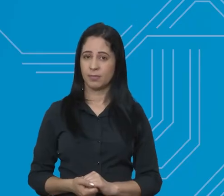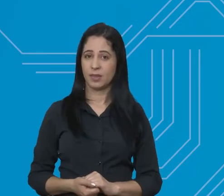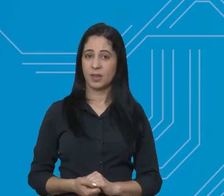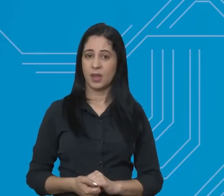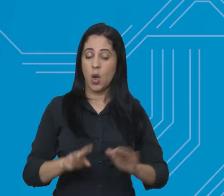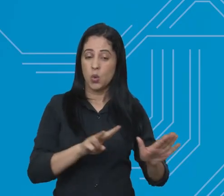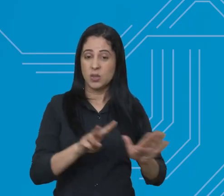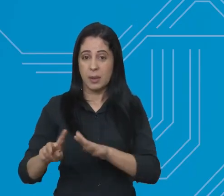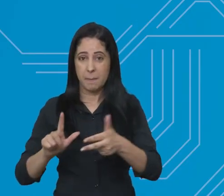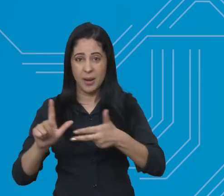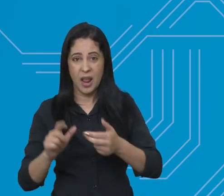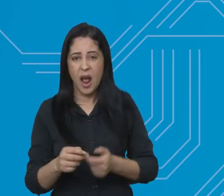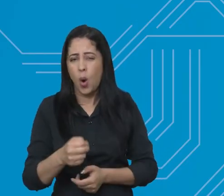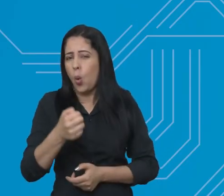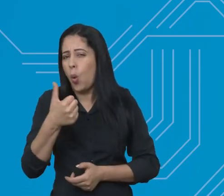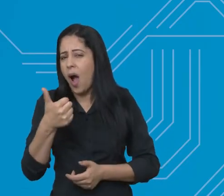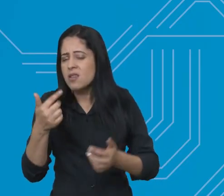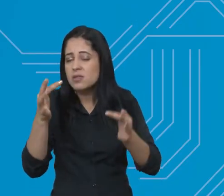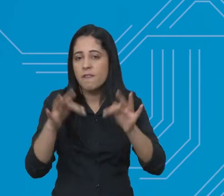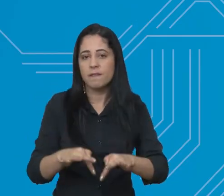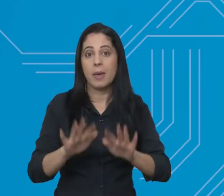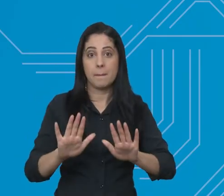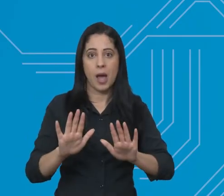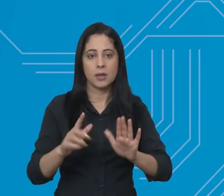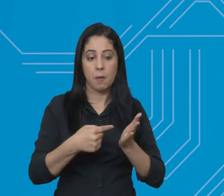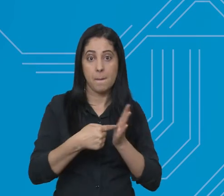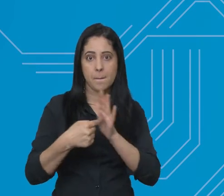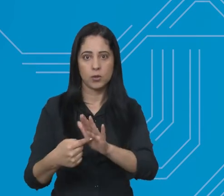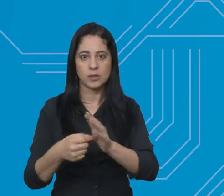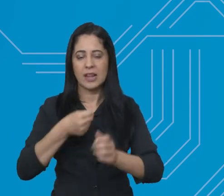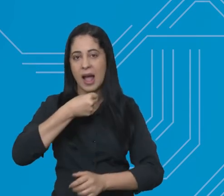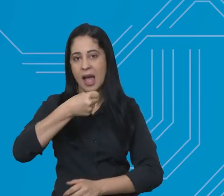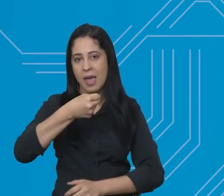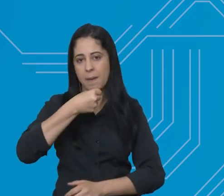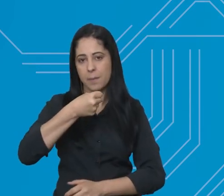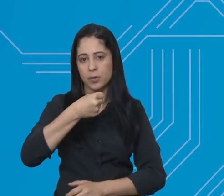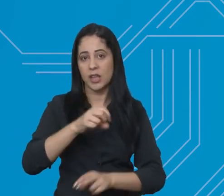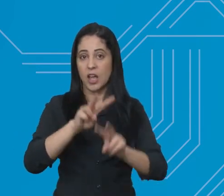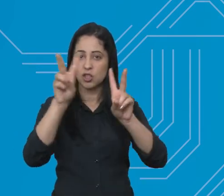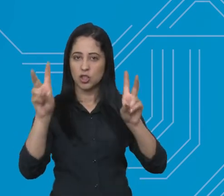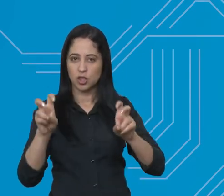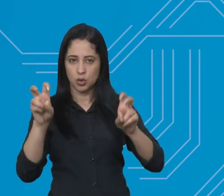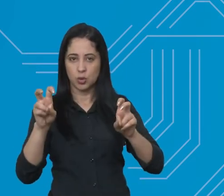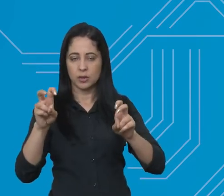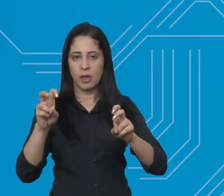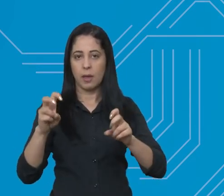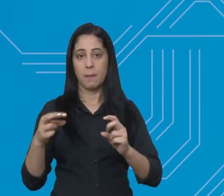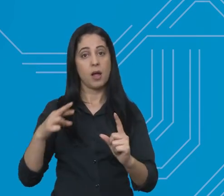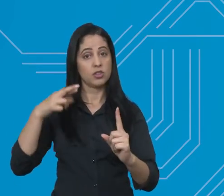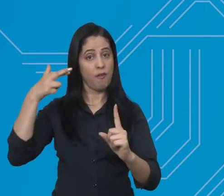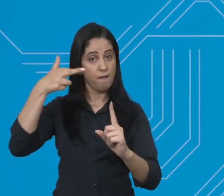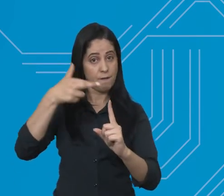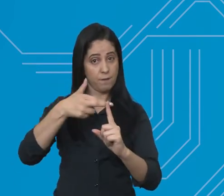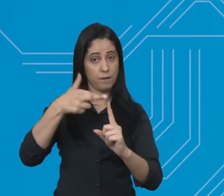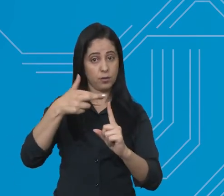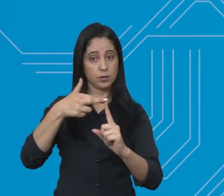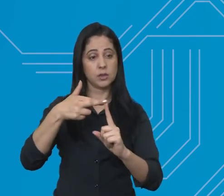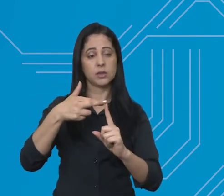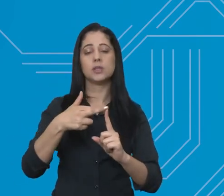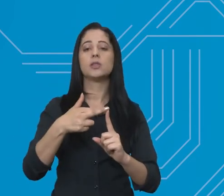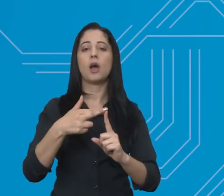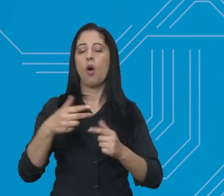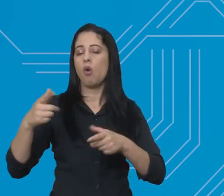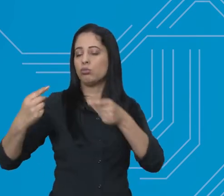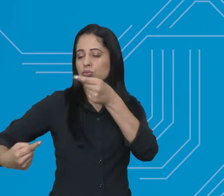e antes de fechar o semana a gente te apresenta a última reportagem da nossa série sobre as funções dos nossos